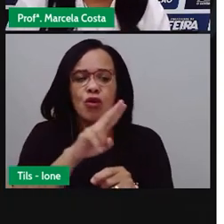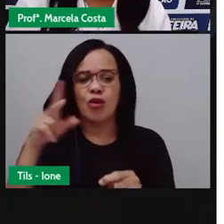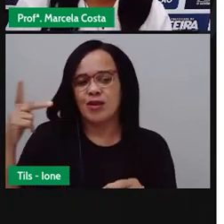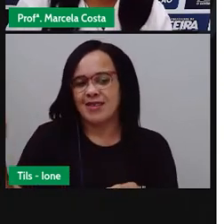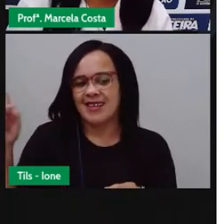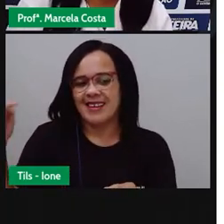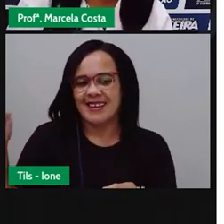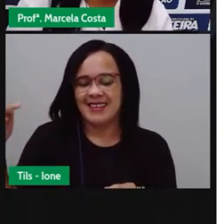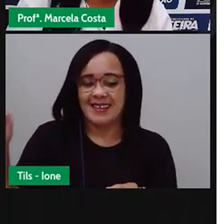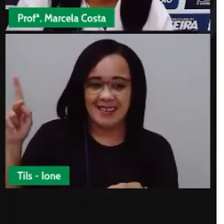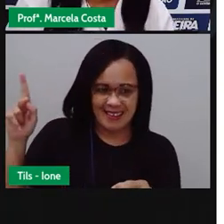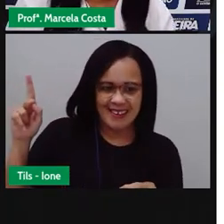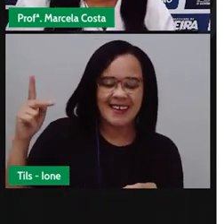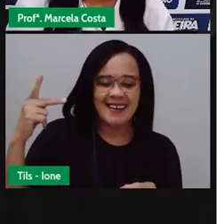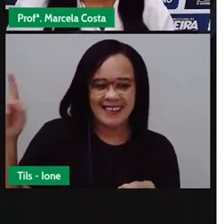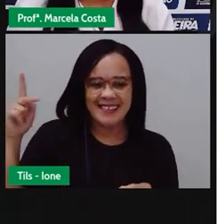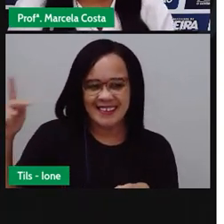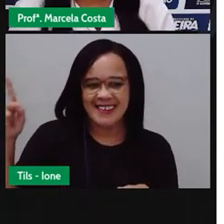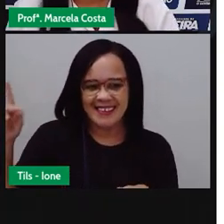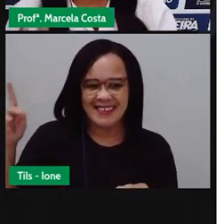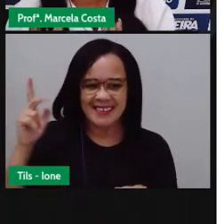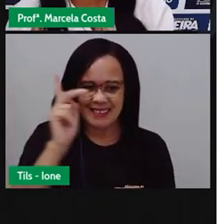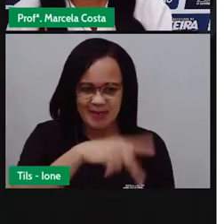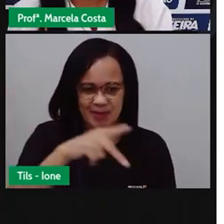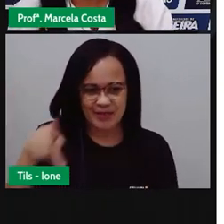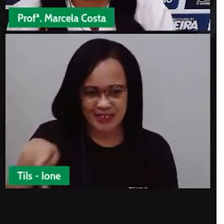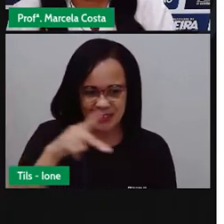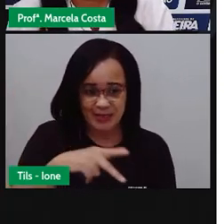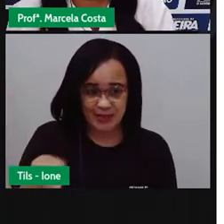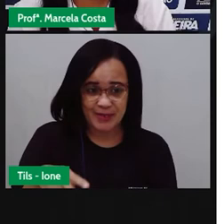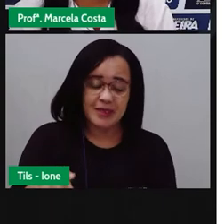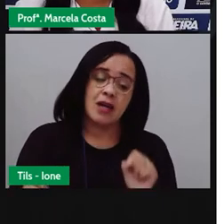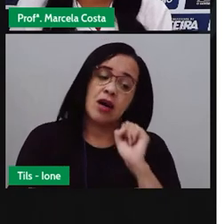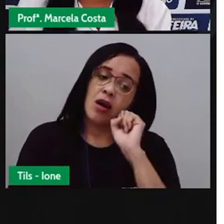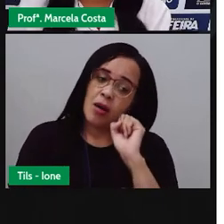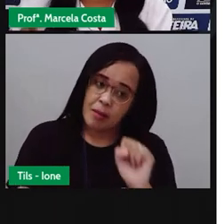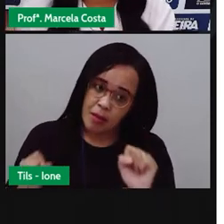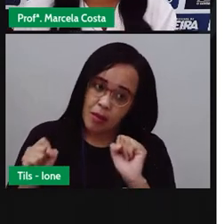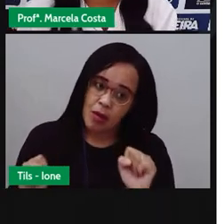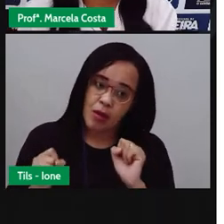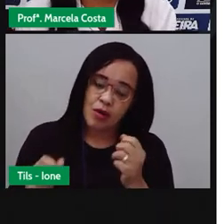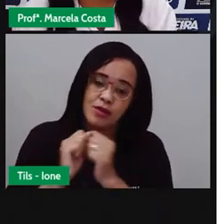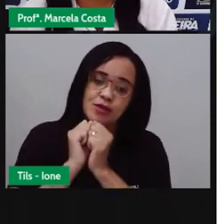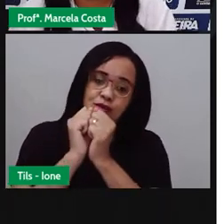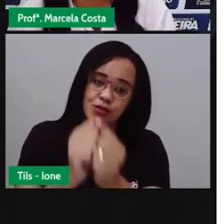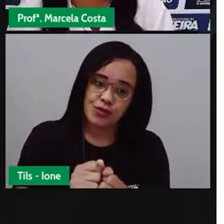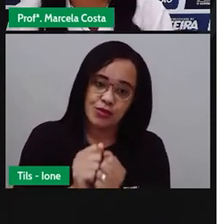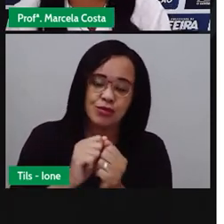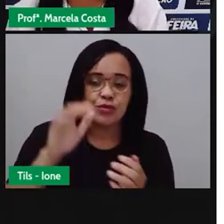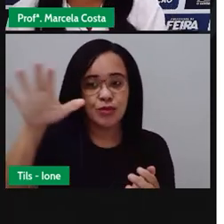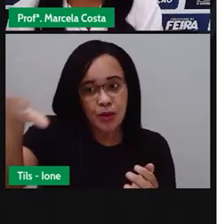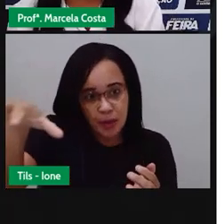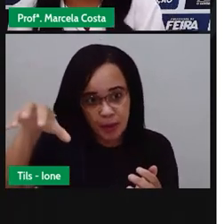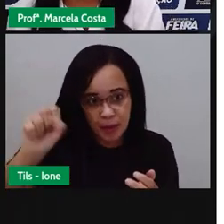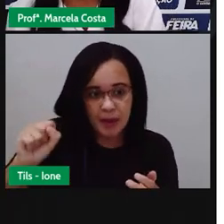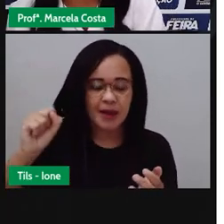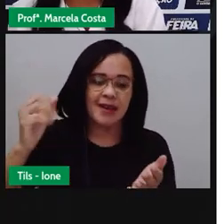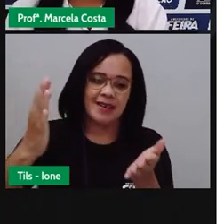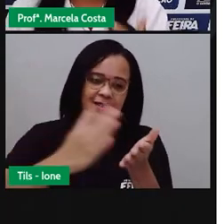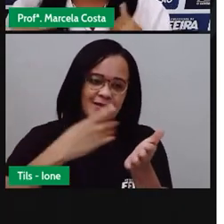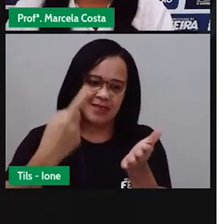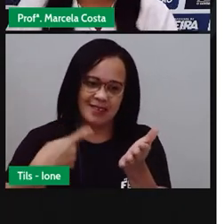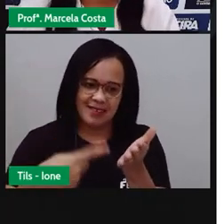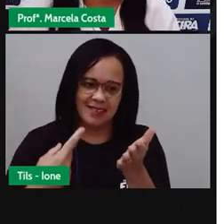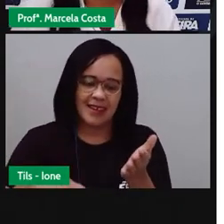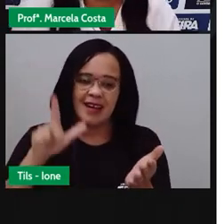escrever o seu nome. Então, para me acompanhar nessa escrita, já vai lá, pega o seu caderno, pega o